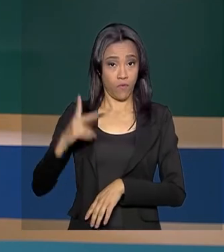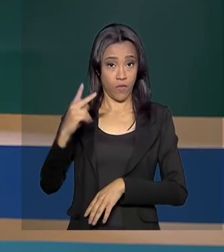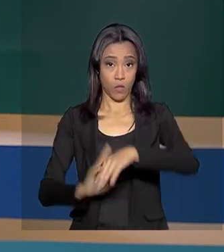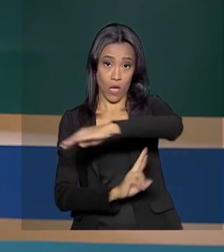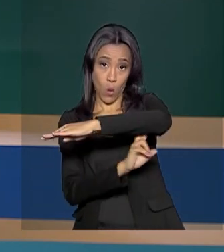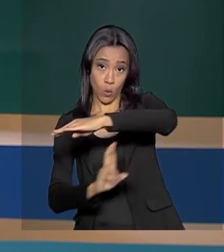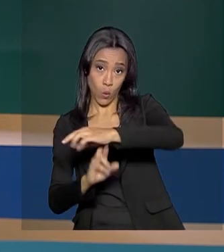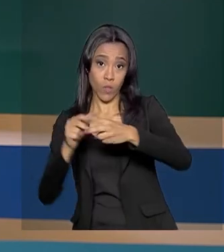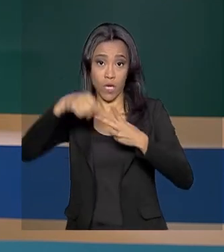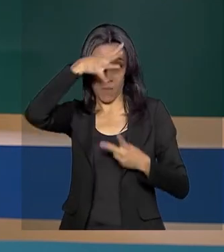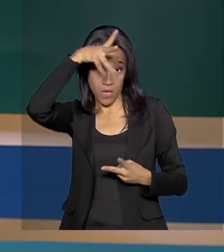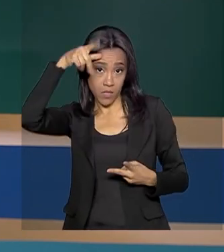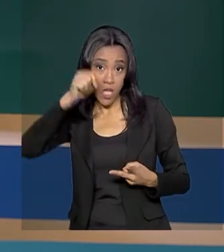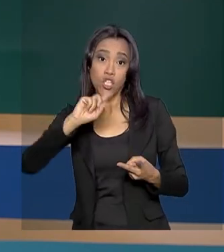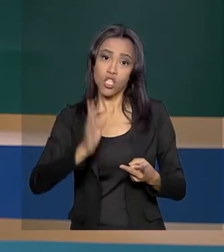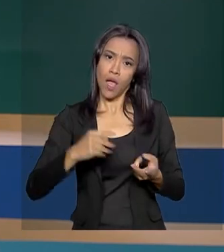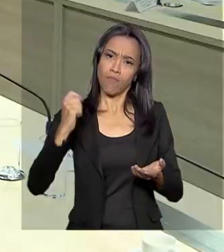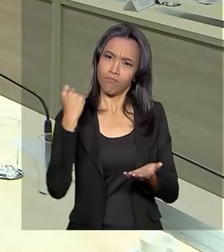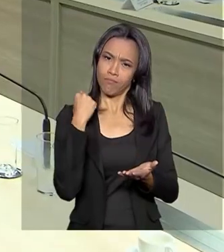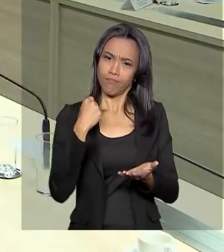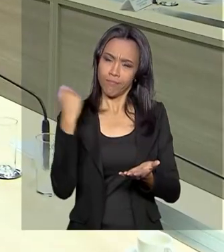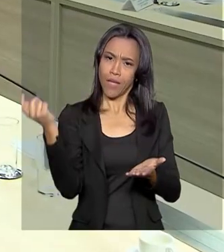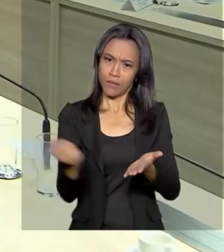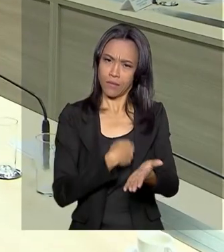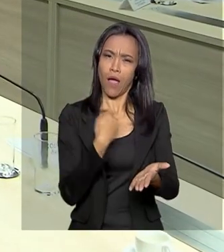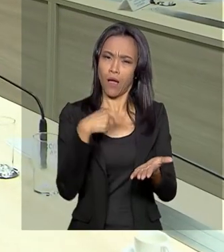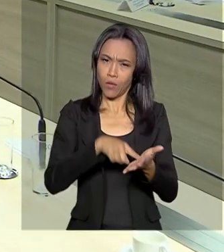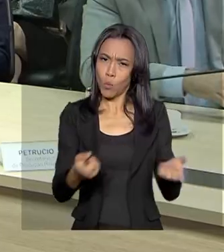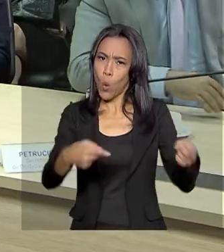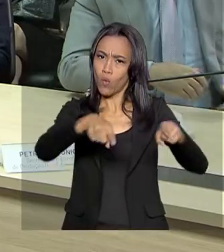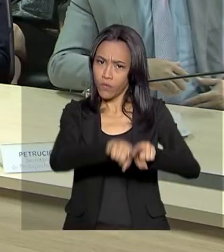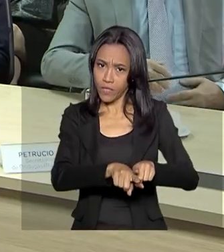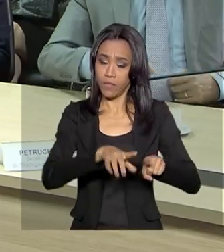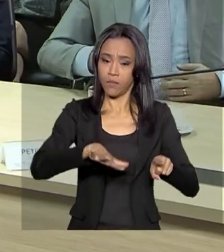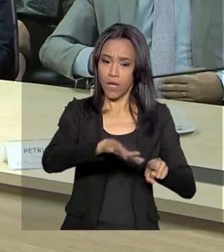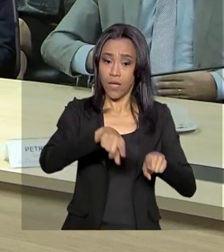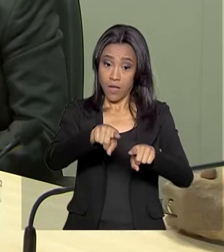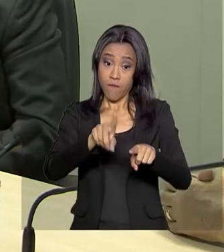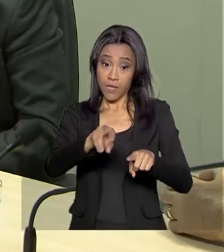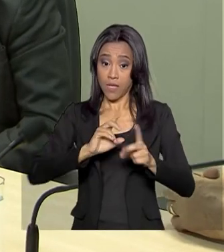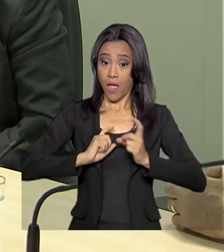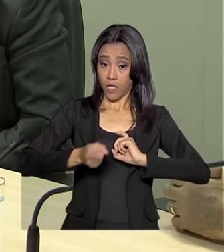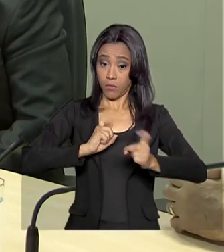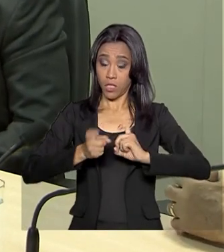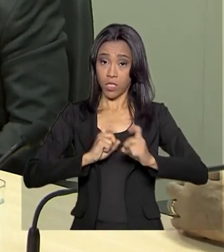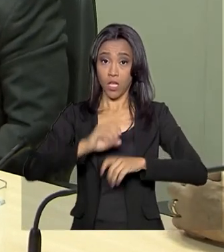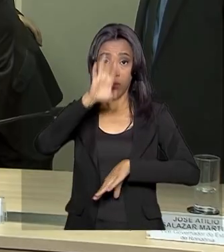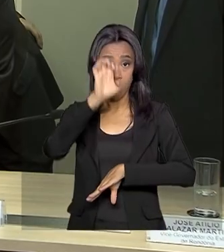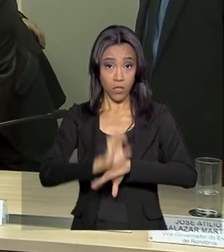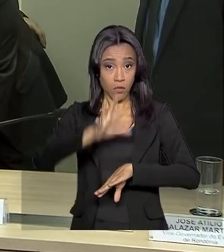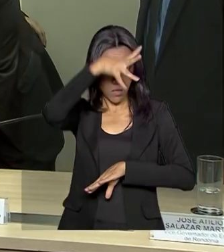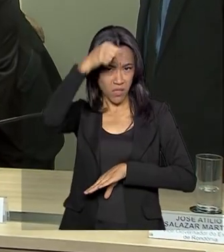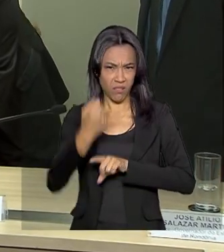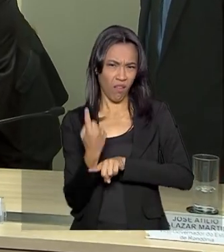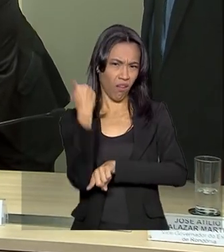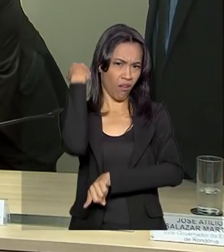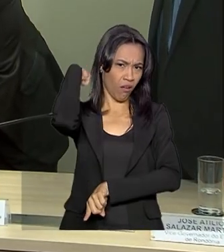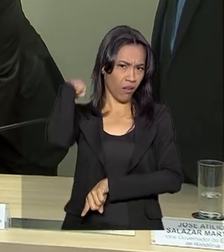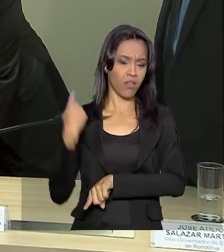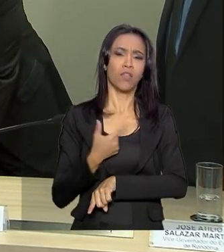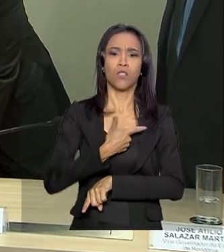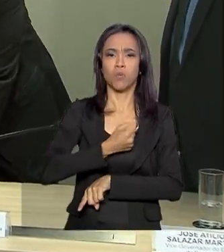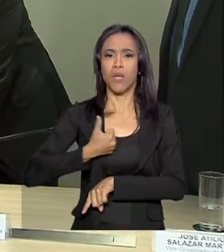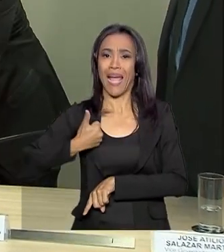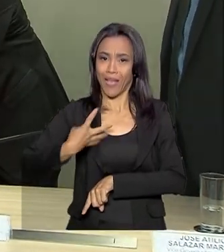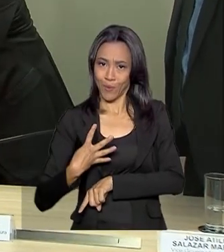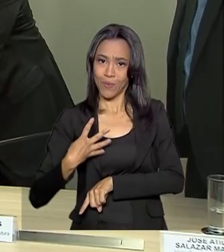convênio de delegação do Porto de Manaus. A partir de agora, toda a área será administrada pelo Estado do Amazonas. Desde 2014, o porto